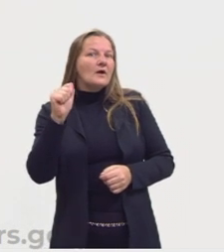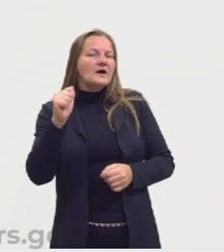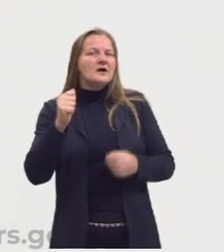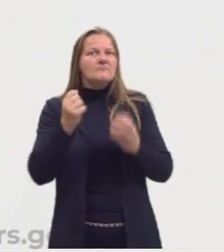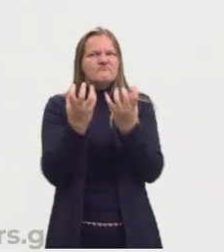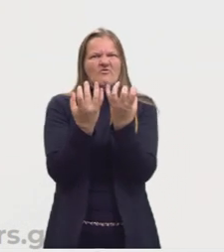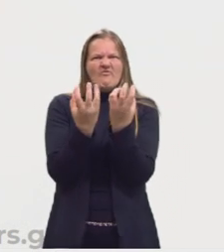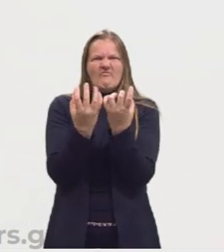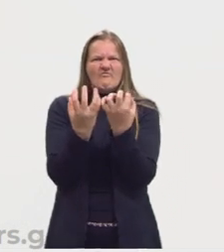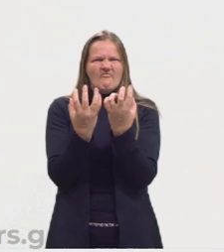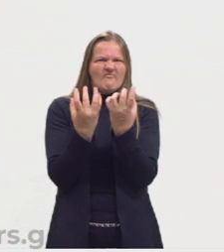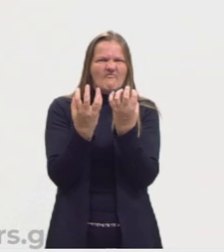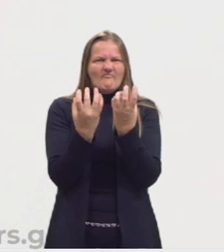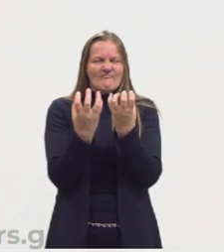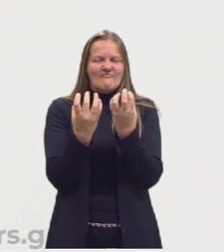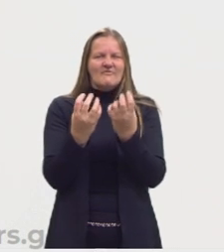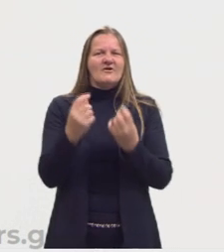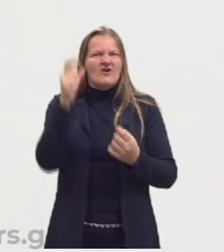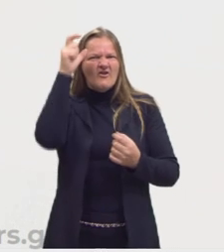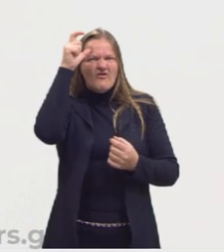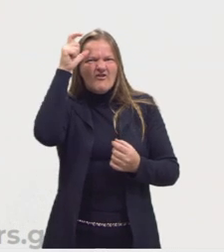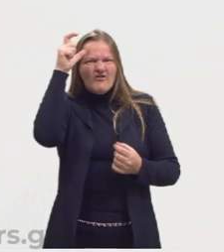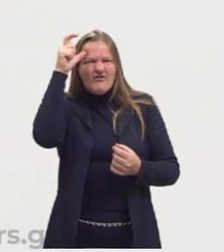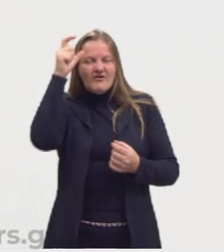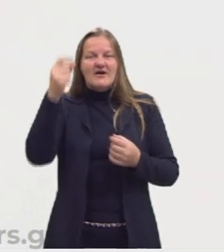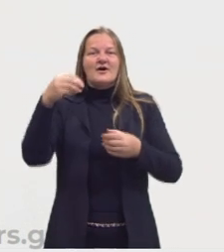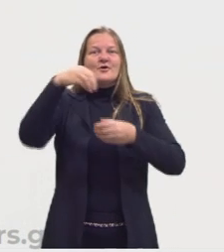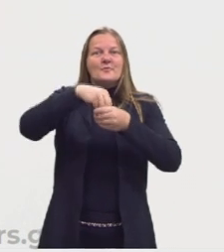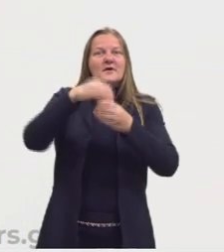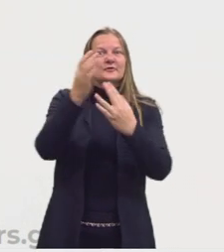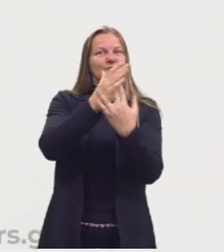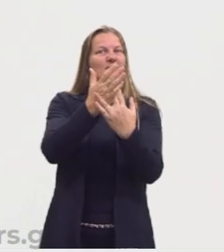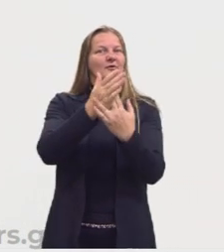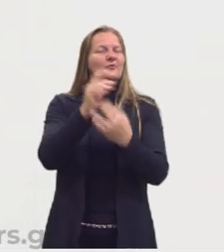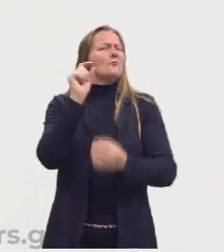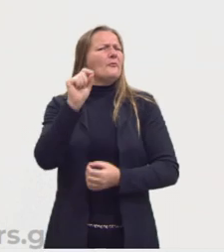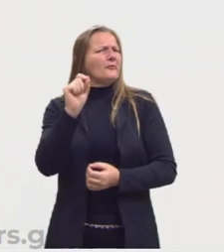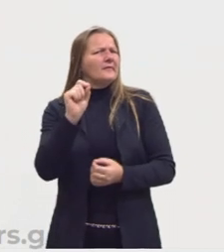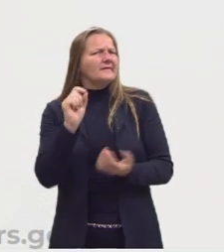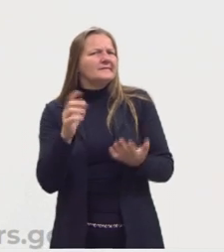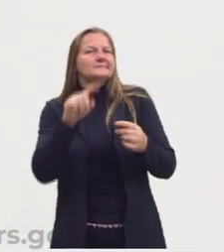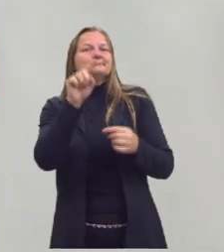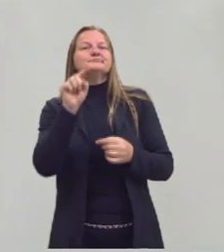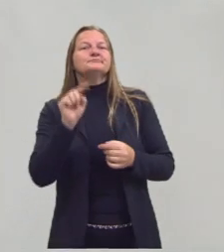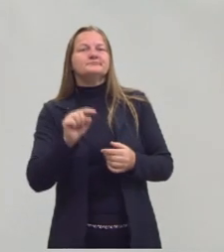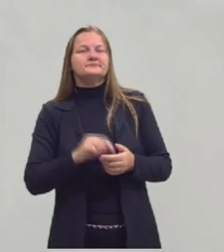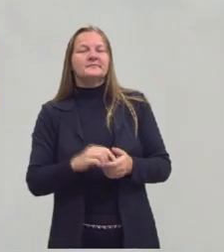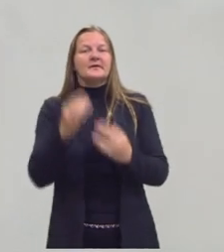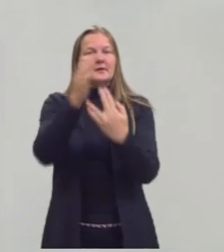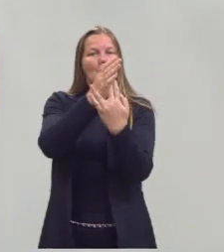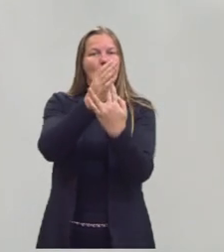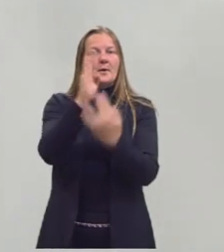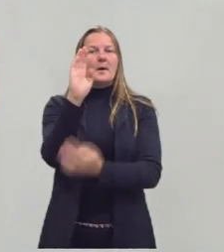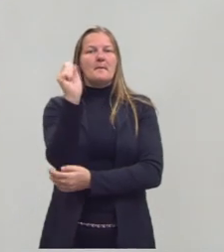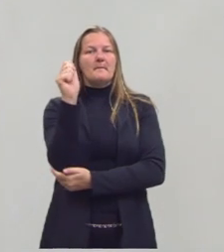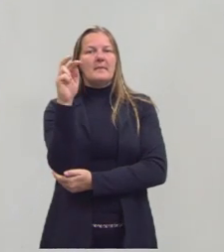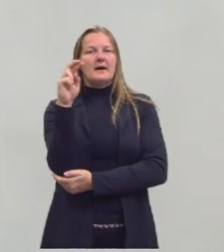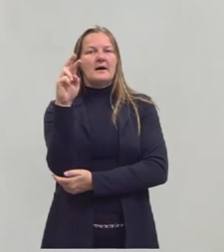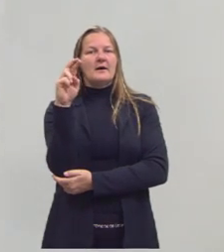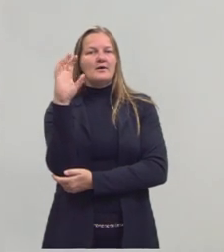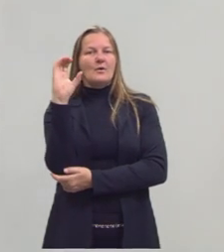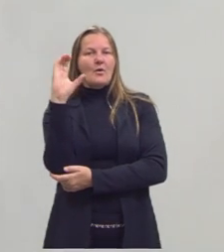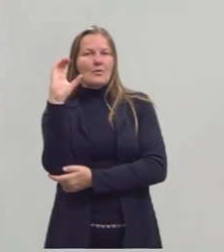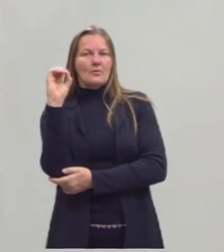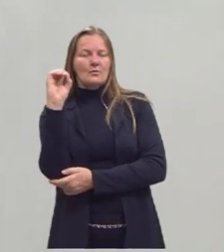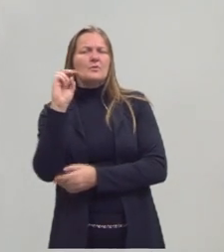O que tem a ver um boca do inferno? O que seria isso no meio do barroco? O barroco, como a gente pode ver pelo nome, o